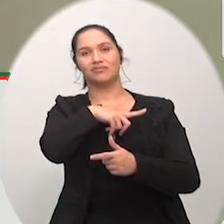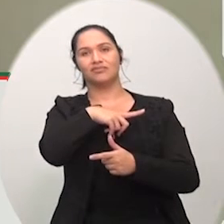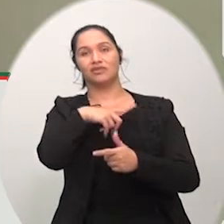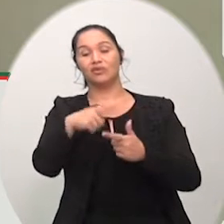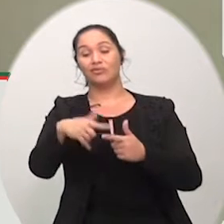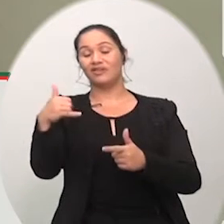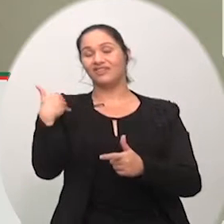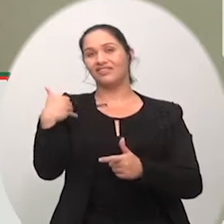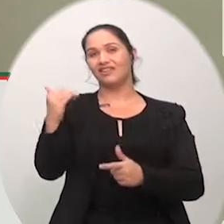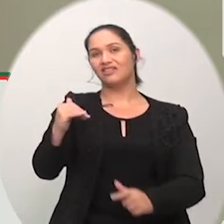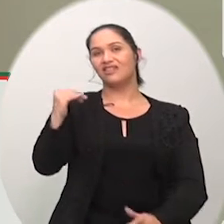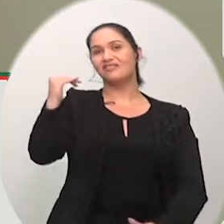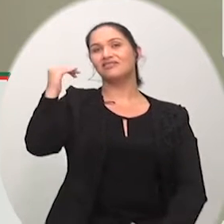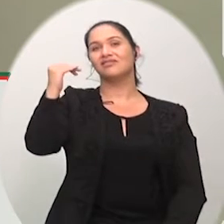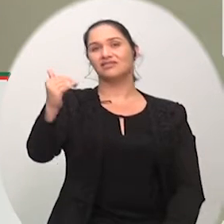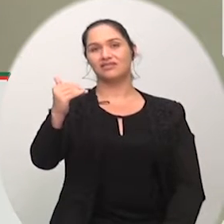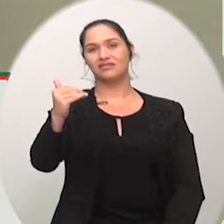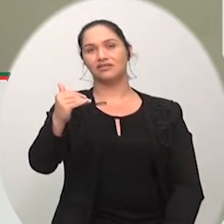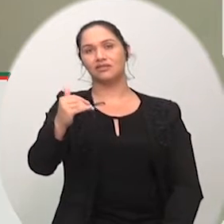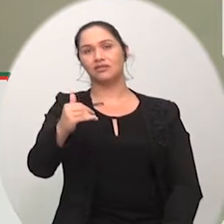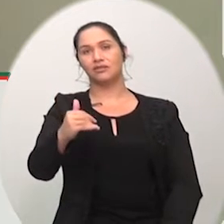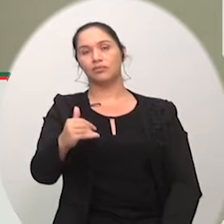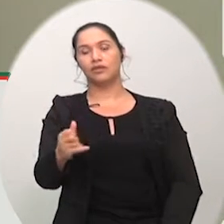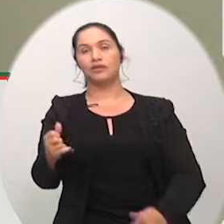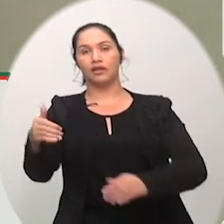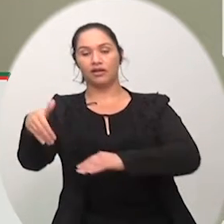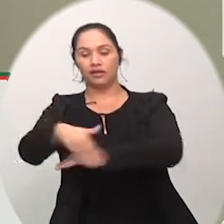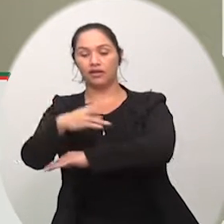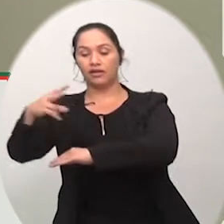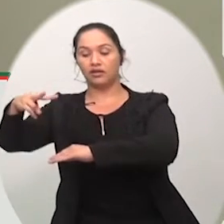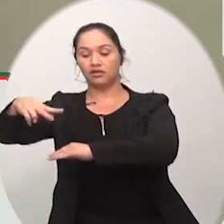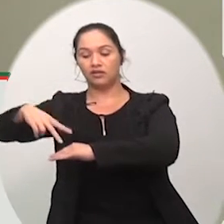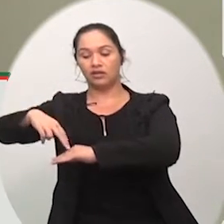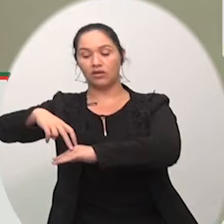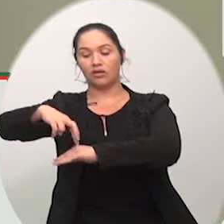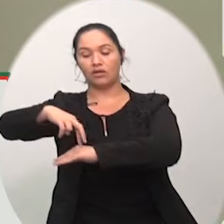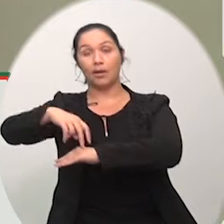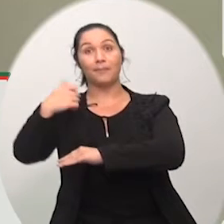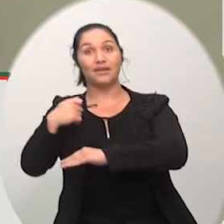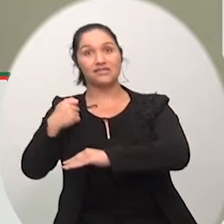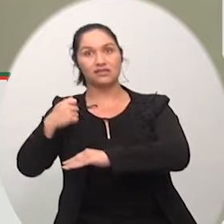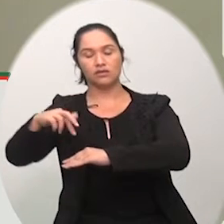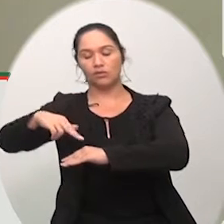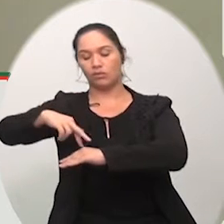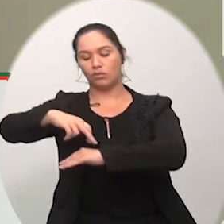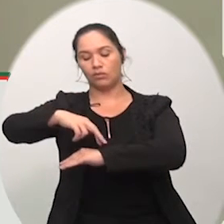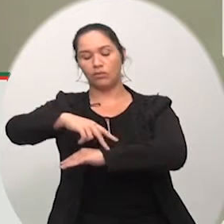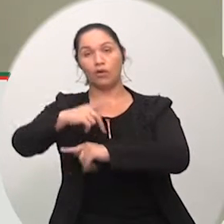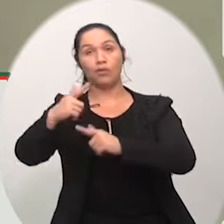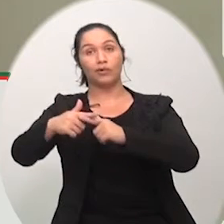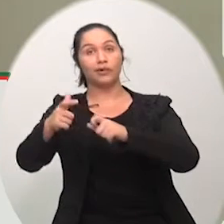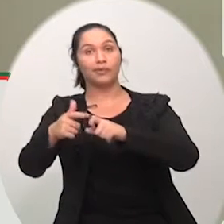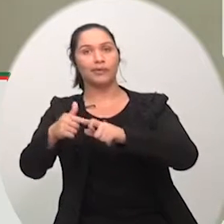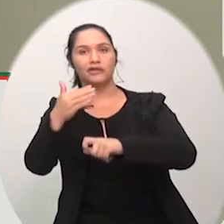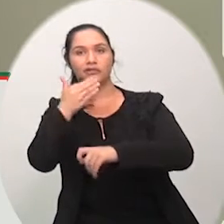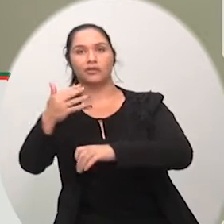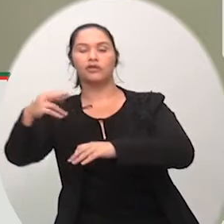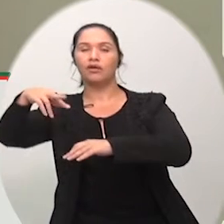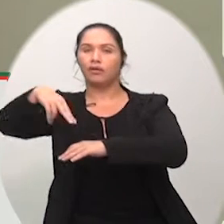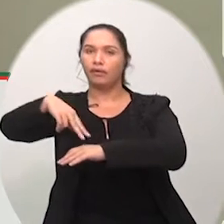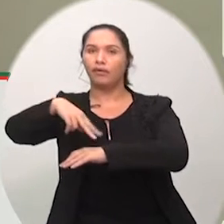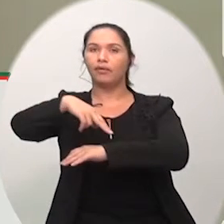de poder caminhar ele sabe da importância de caminhar até como uma recomendação médica